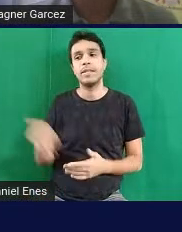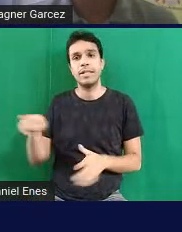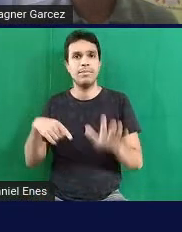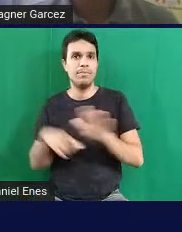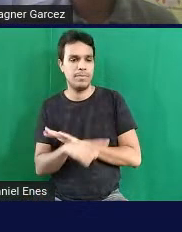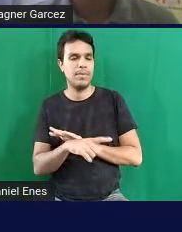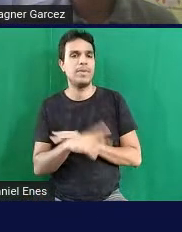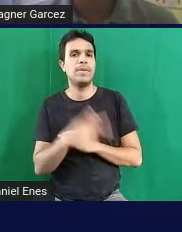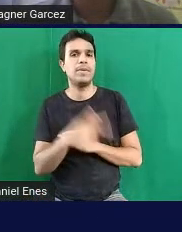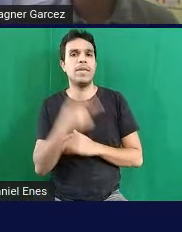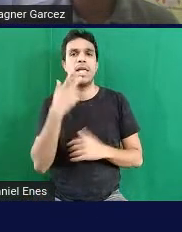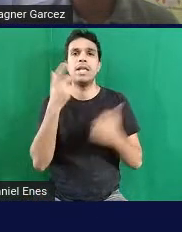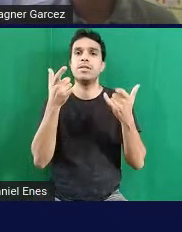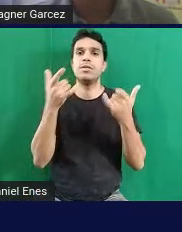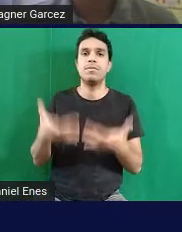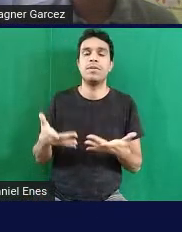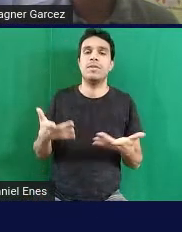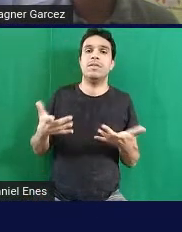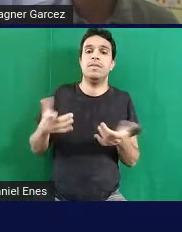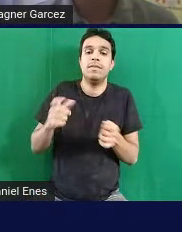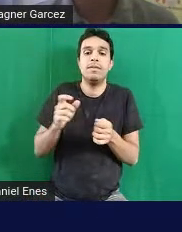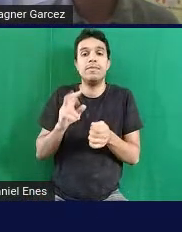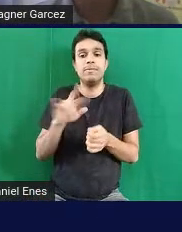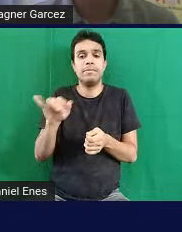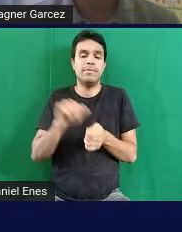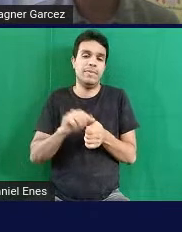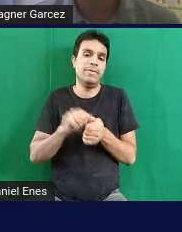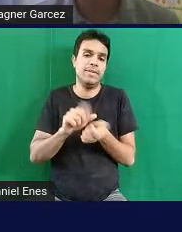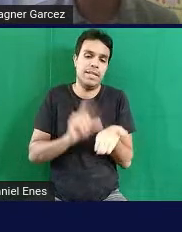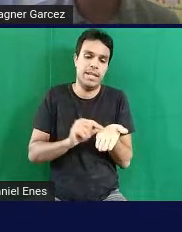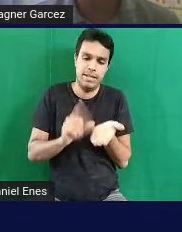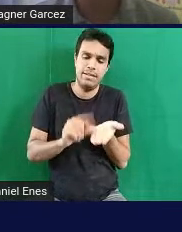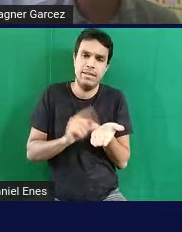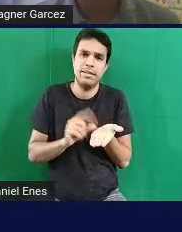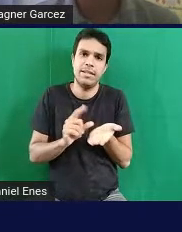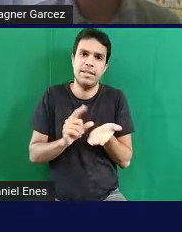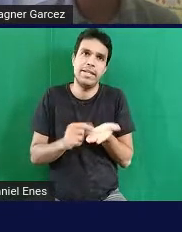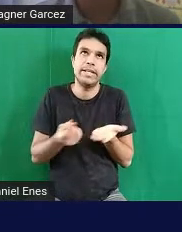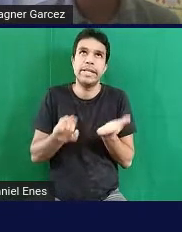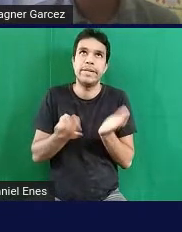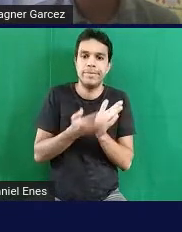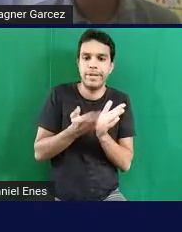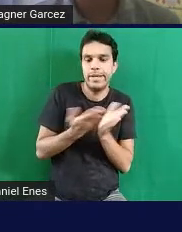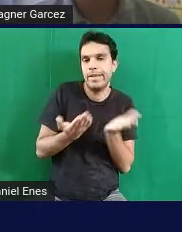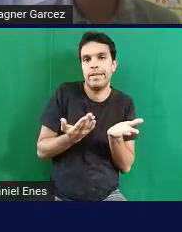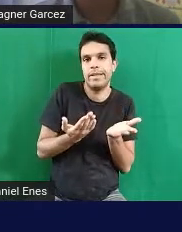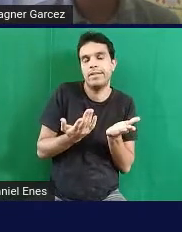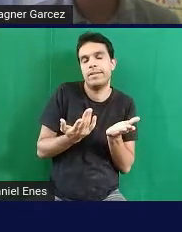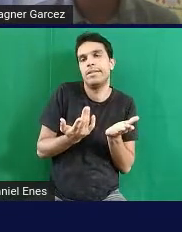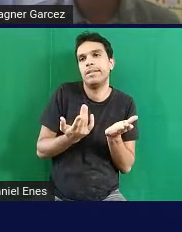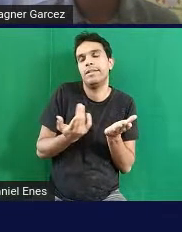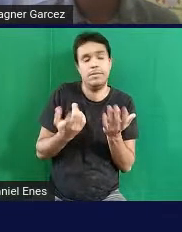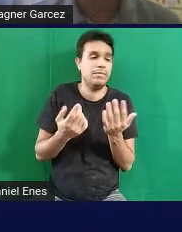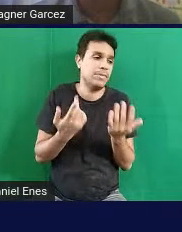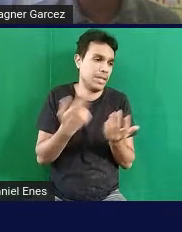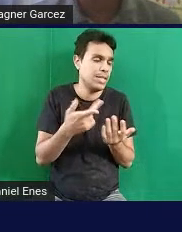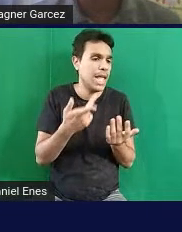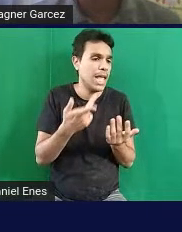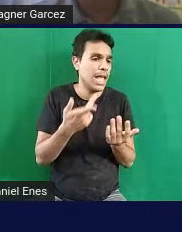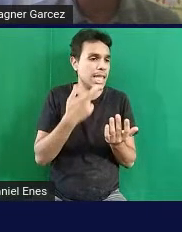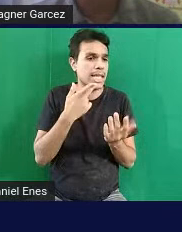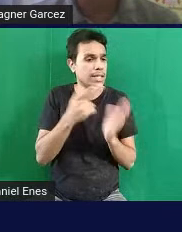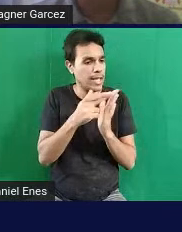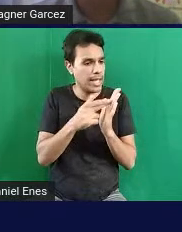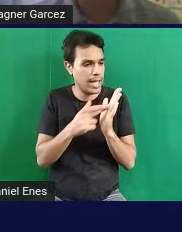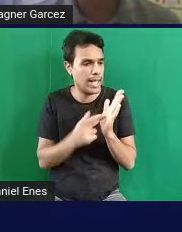explicando, é para quando for fazer artigos, artigos para revistas ou o que for. Aí tem que seguir as regras da revista ou tentar dar um